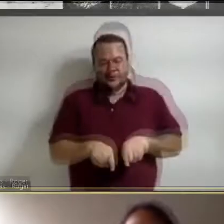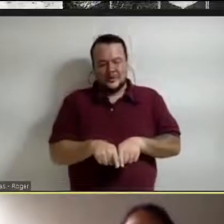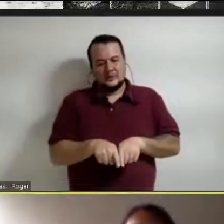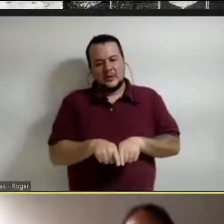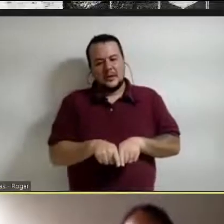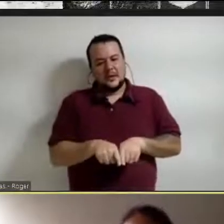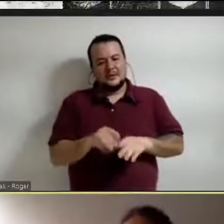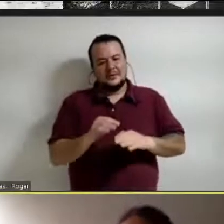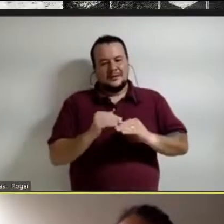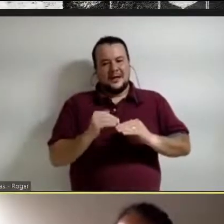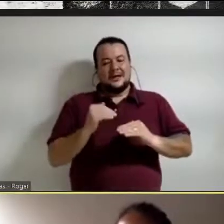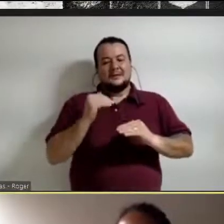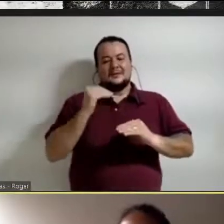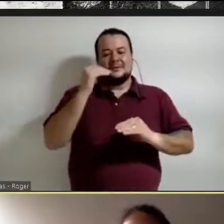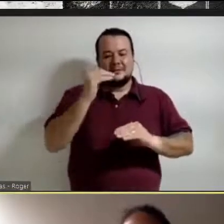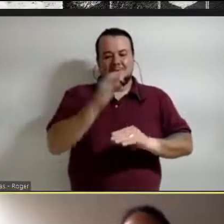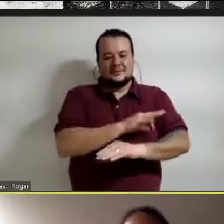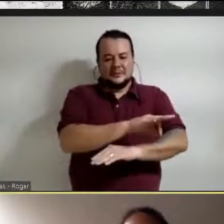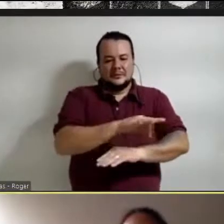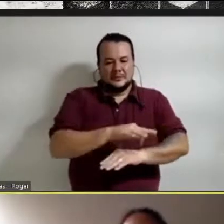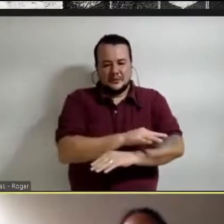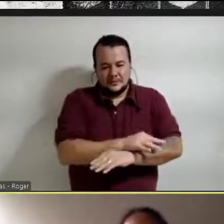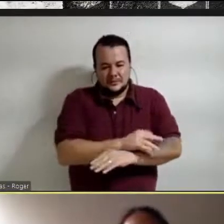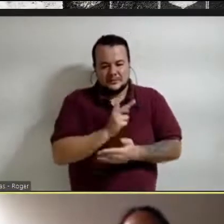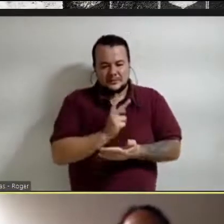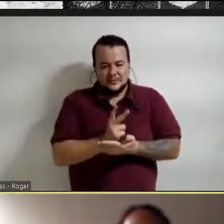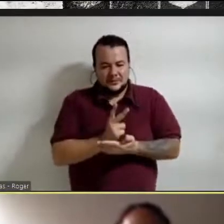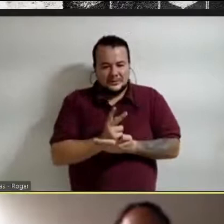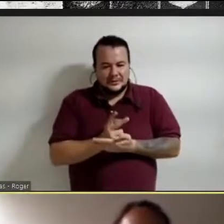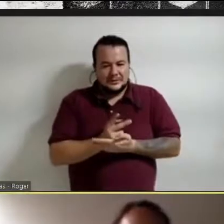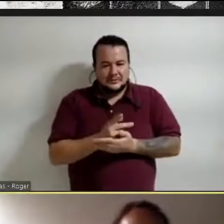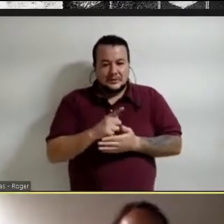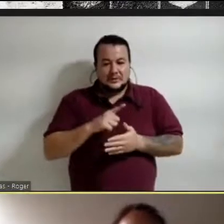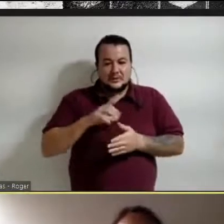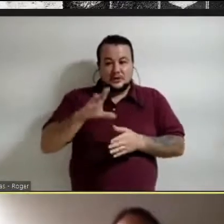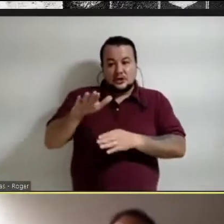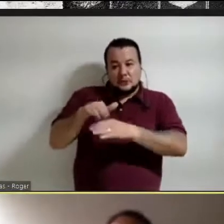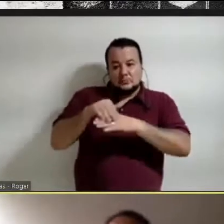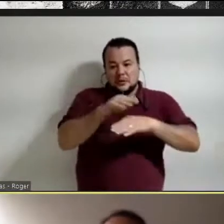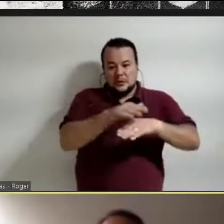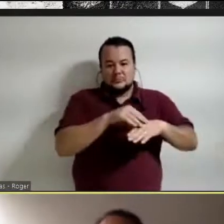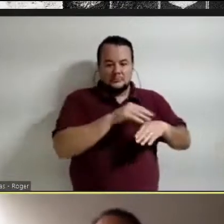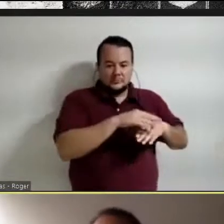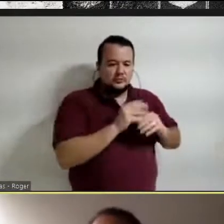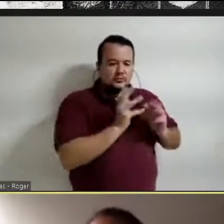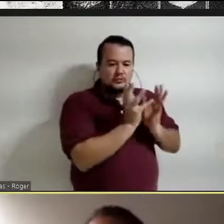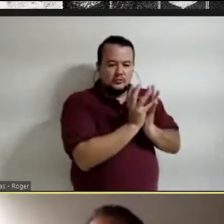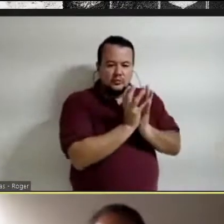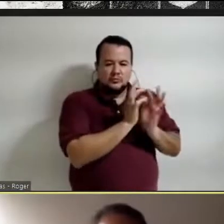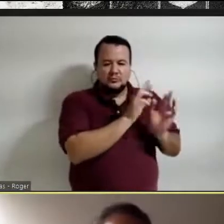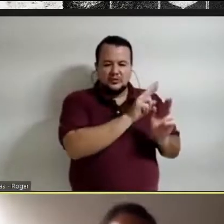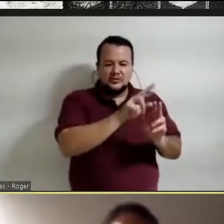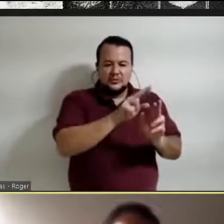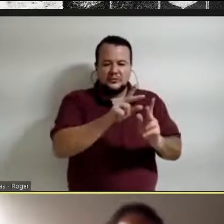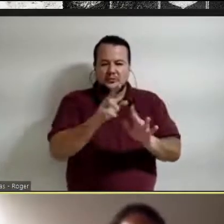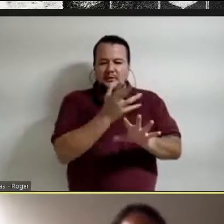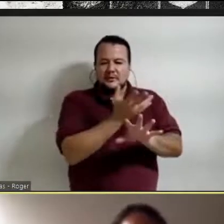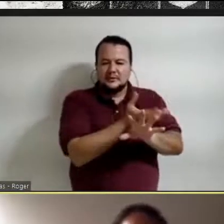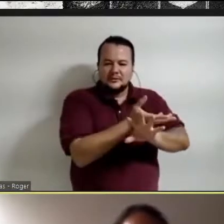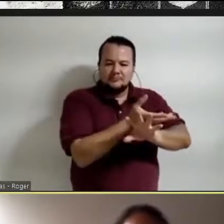equipos multidisciplinarios, não necessariamente, no nosso caso nacionales, mas